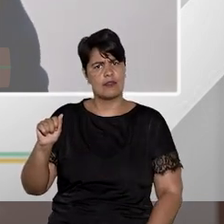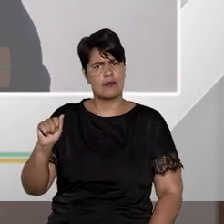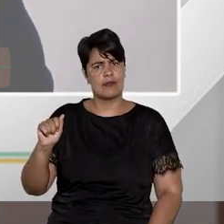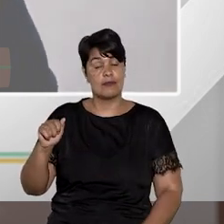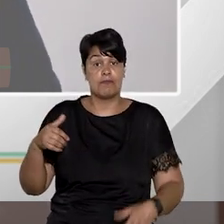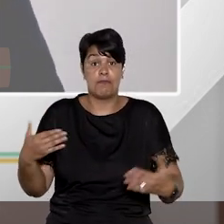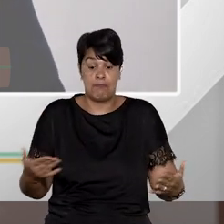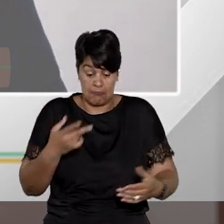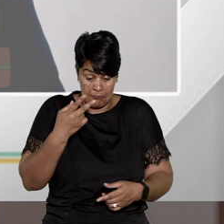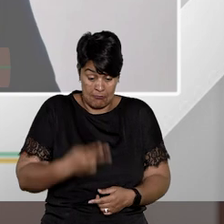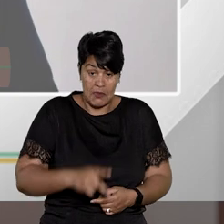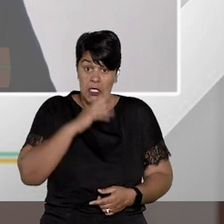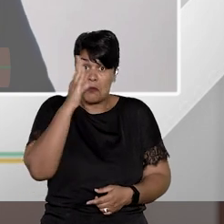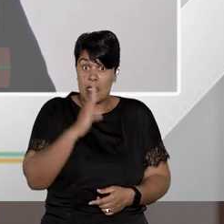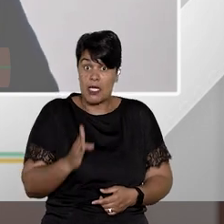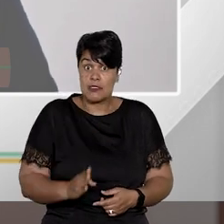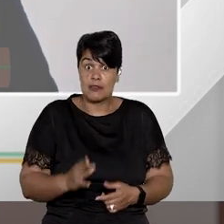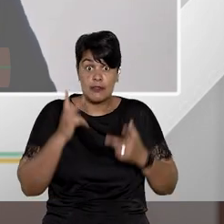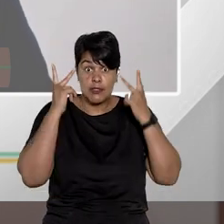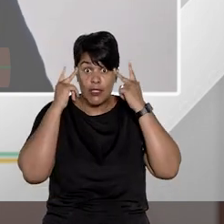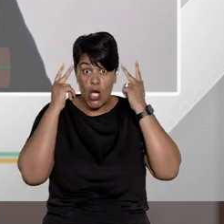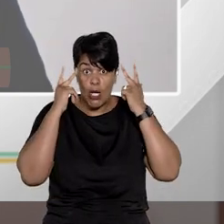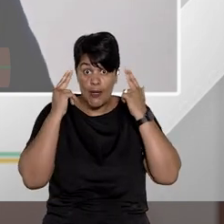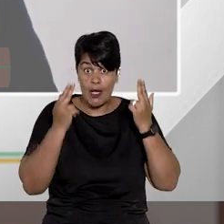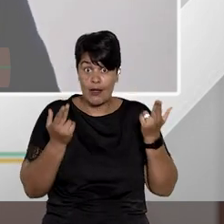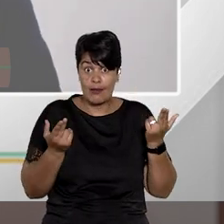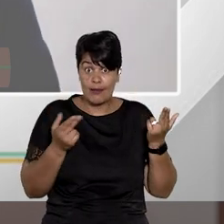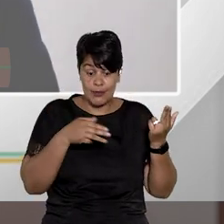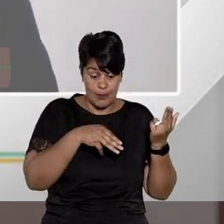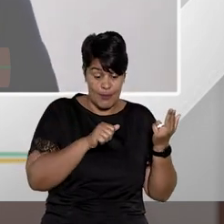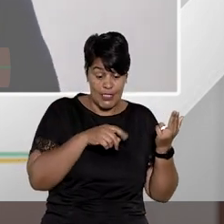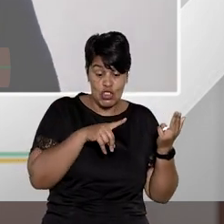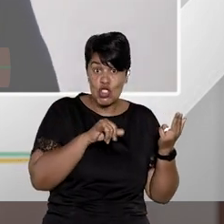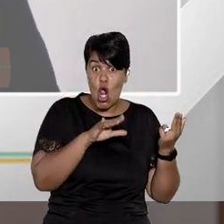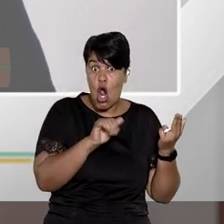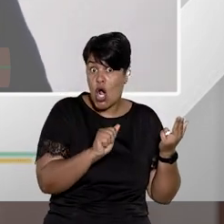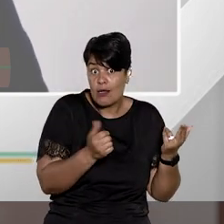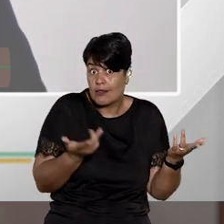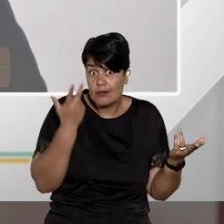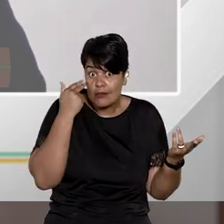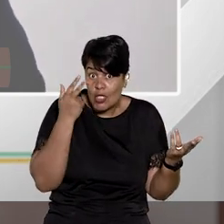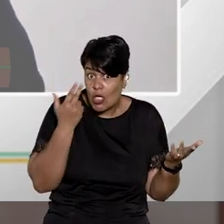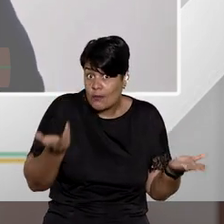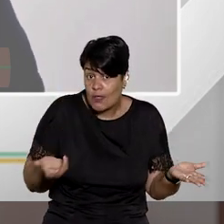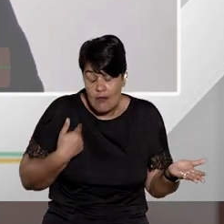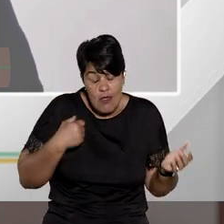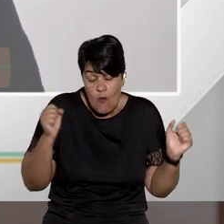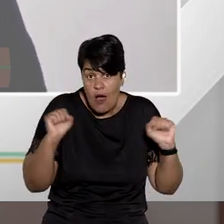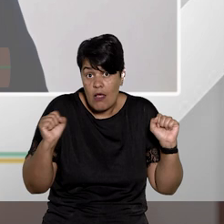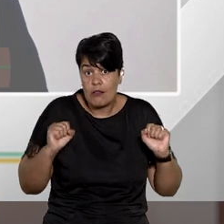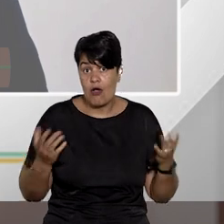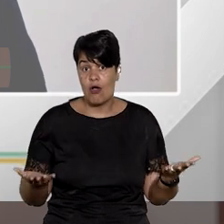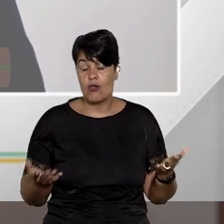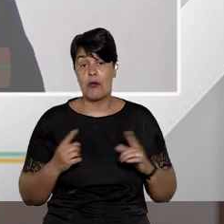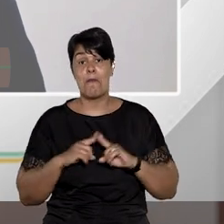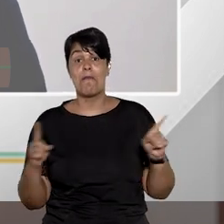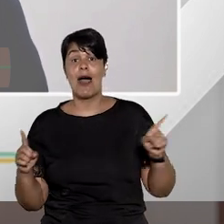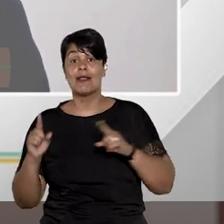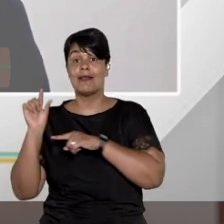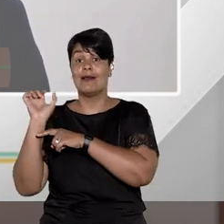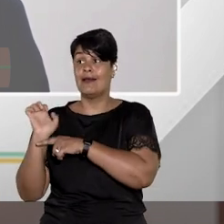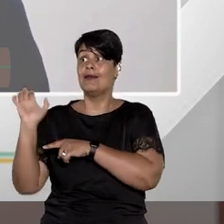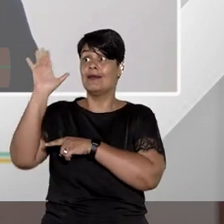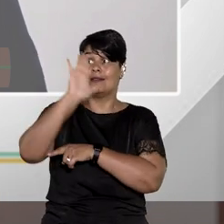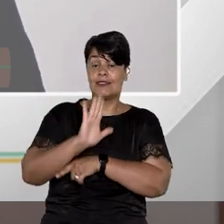aqui em Brasília as mandioca não são bravas não elas são gentis gente boa eu adoro mandioca mas dependendo do estado